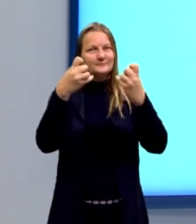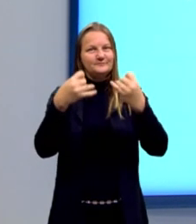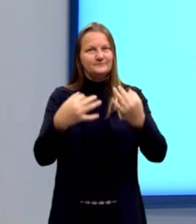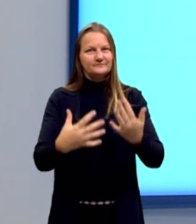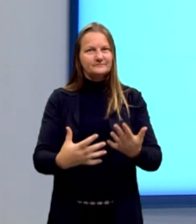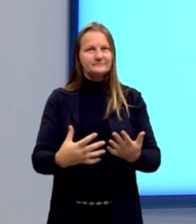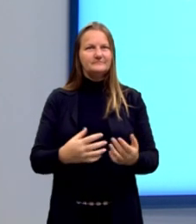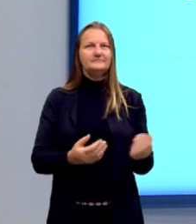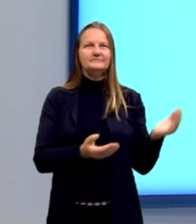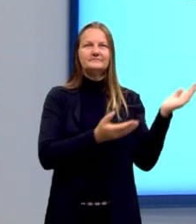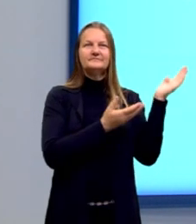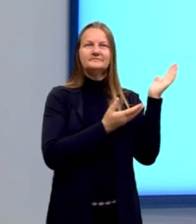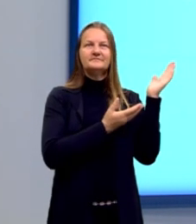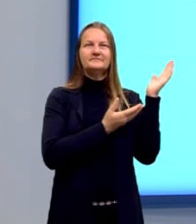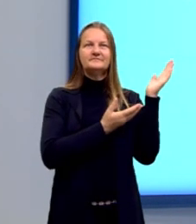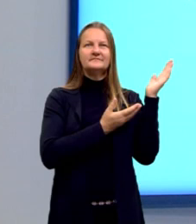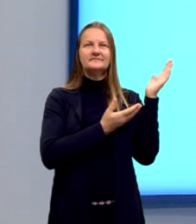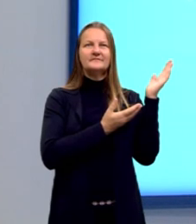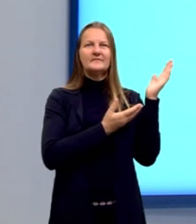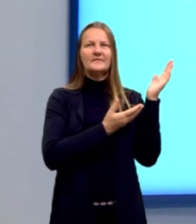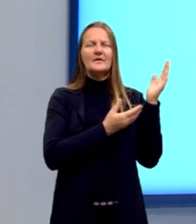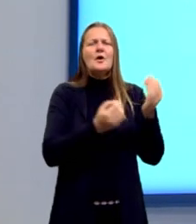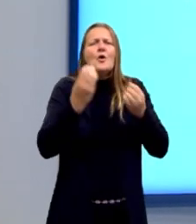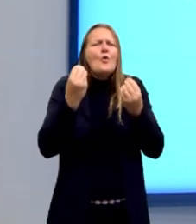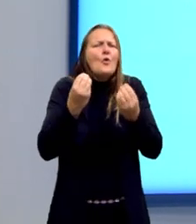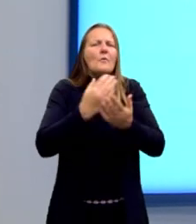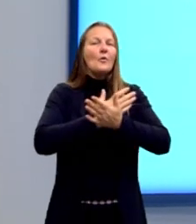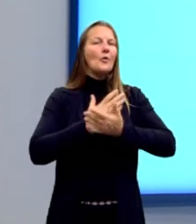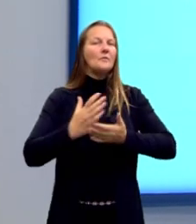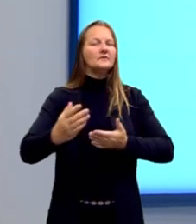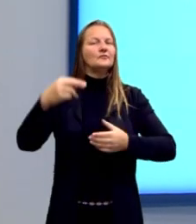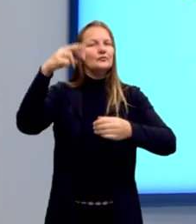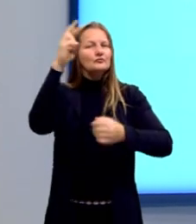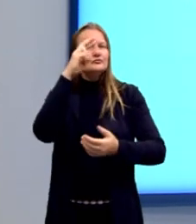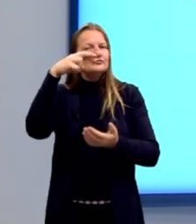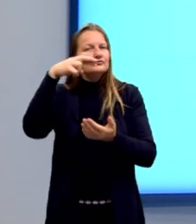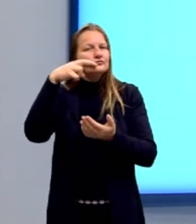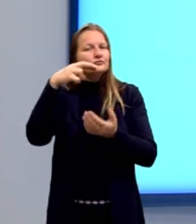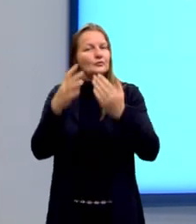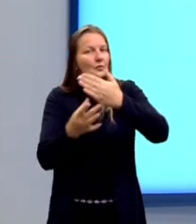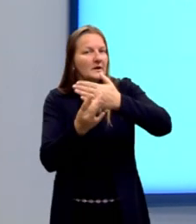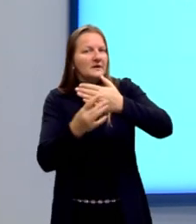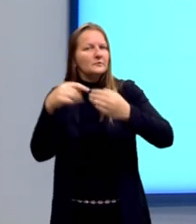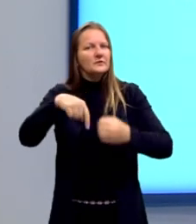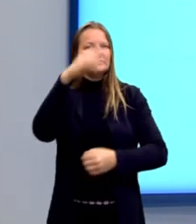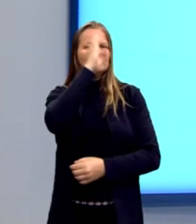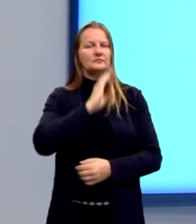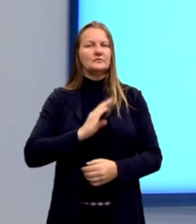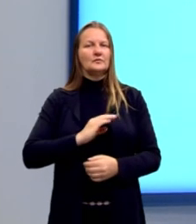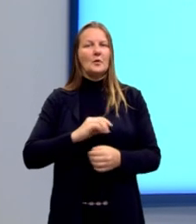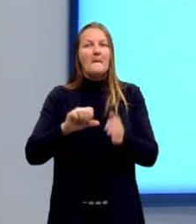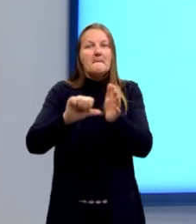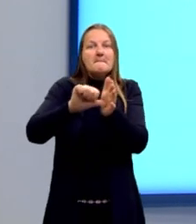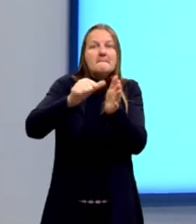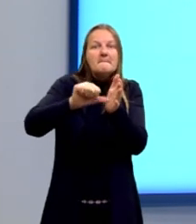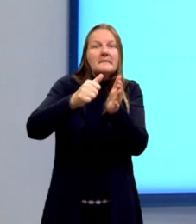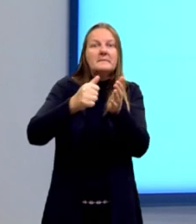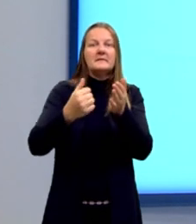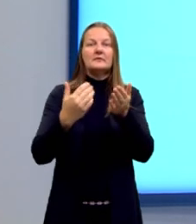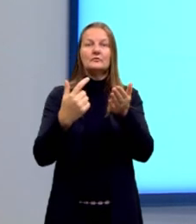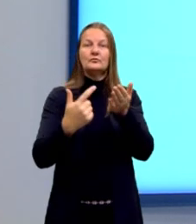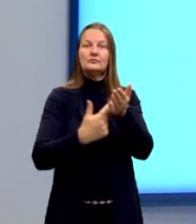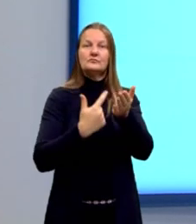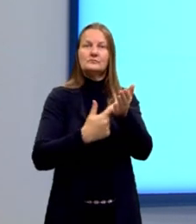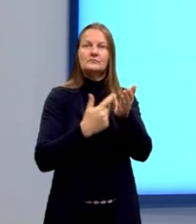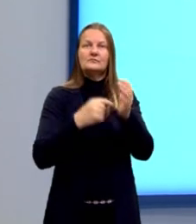escola. Então, quando que teve início o Realismo no Brasil? Ele teve início com a obra, com a publicação dessa obra